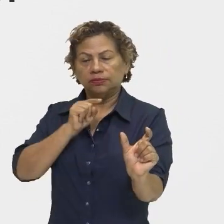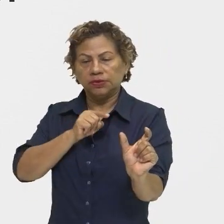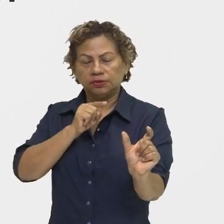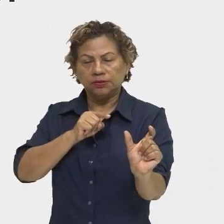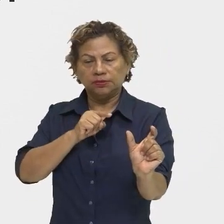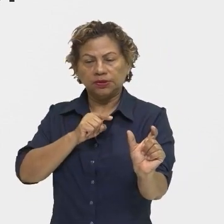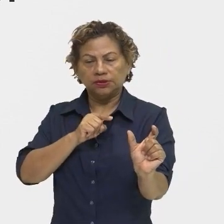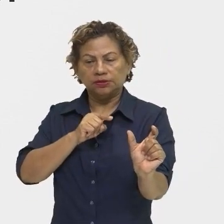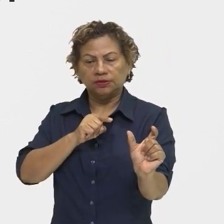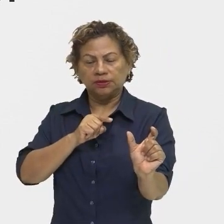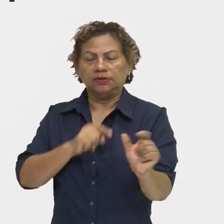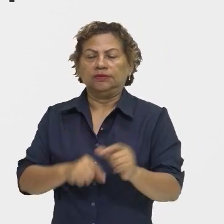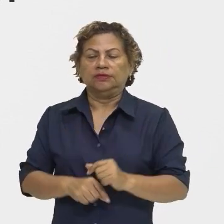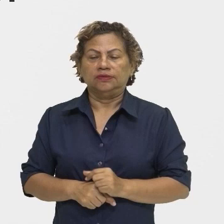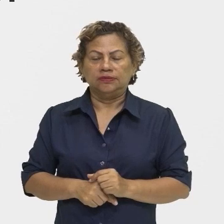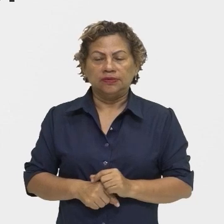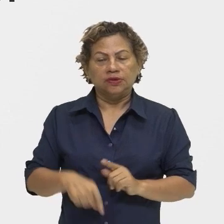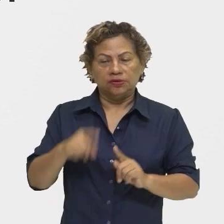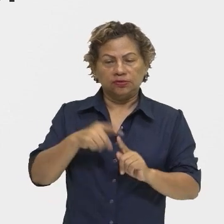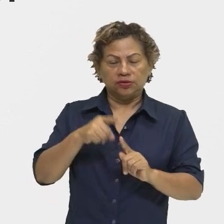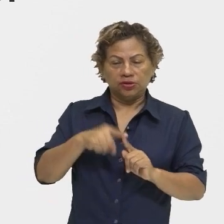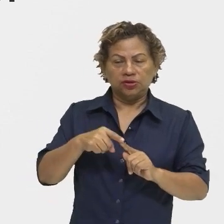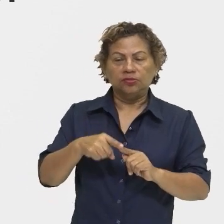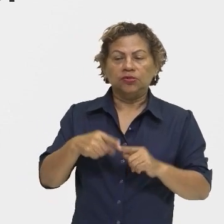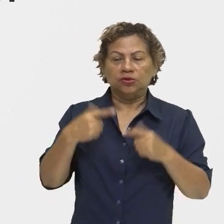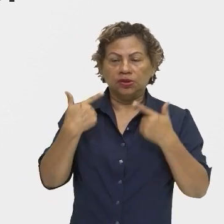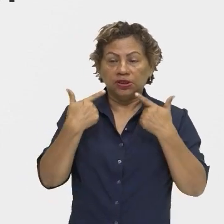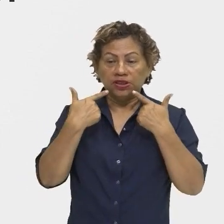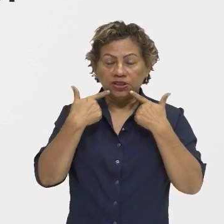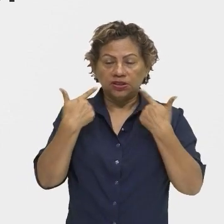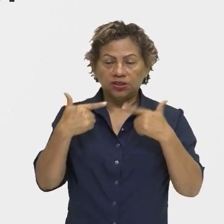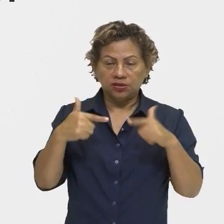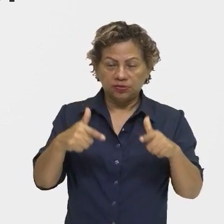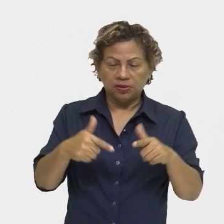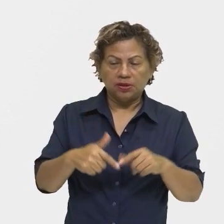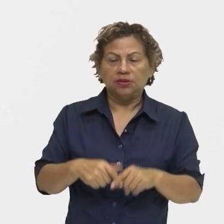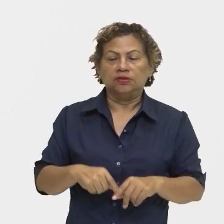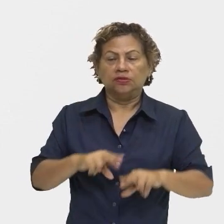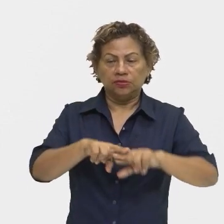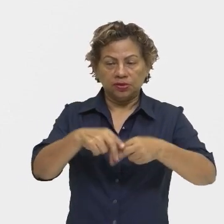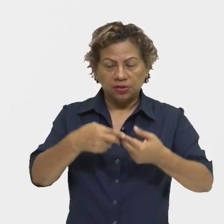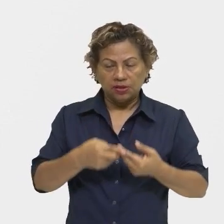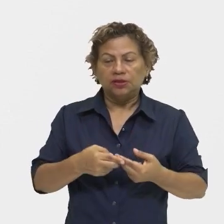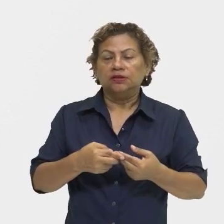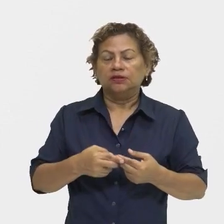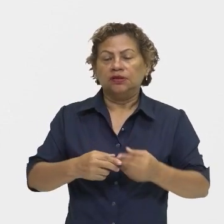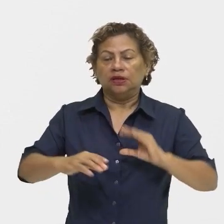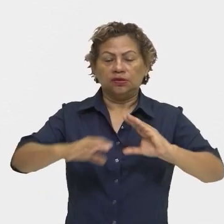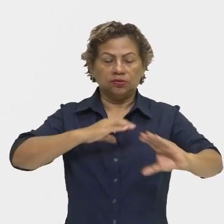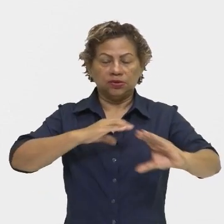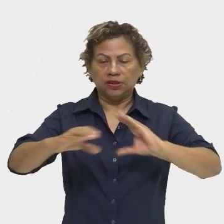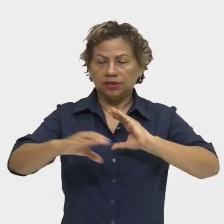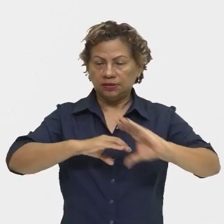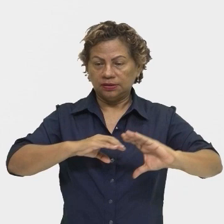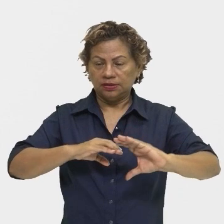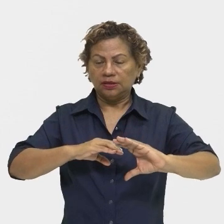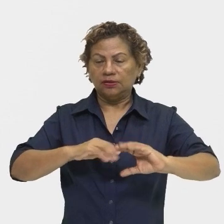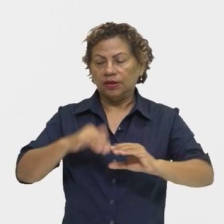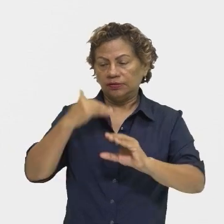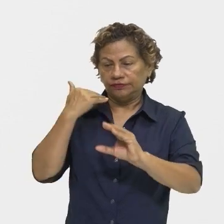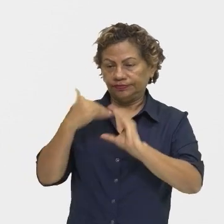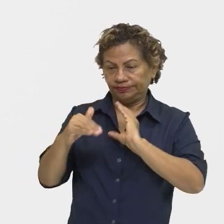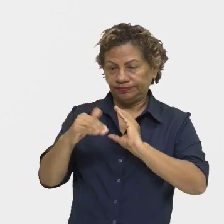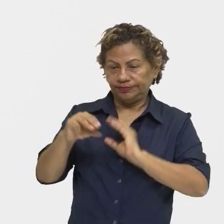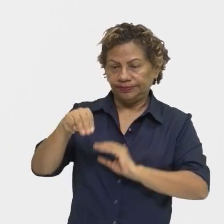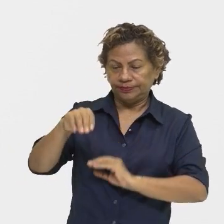Das expressões, das figuras de linguagem. Por isso, aqui, o principal elemento comunicativo é a mensagem. Note que